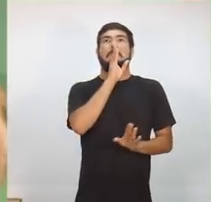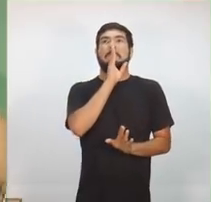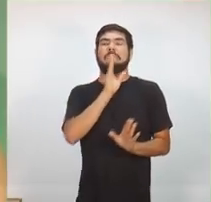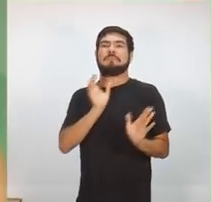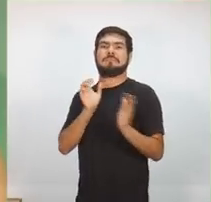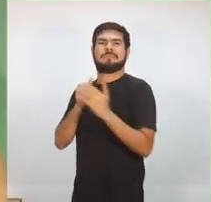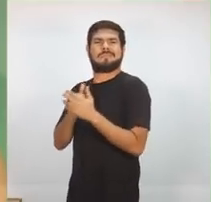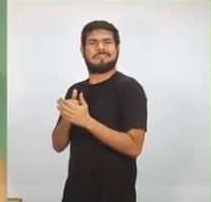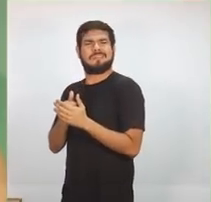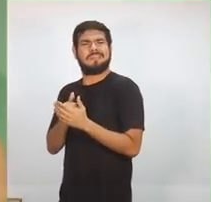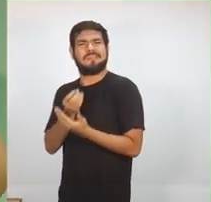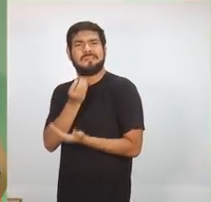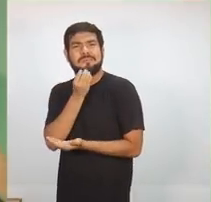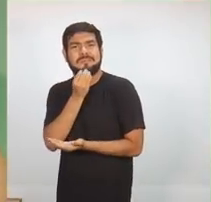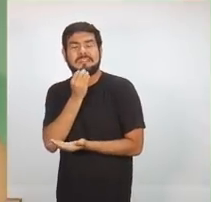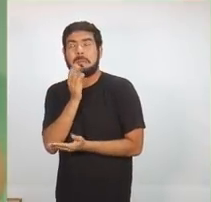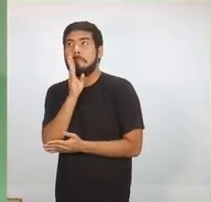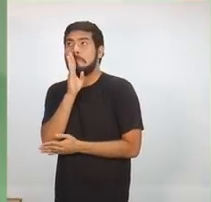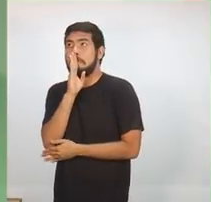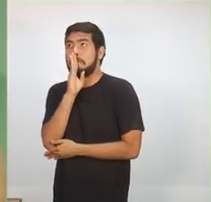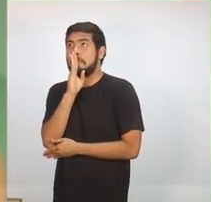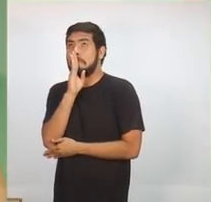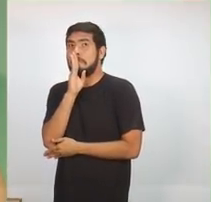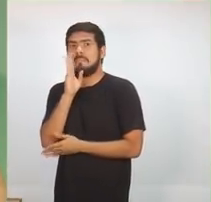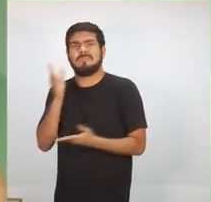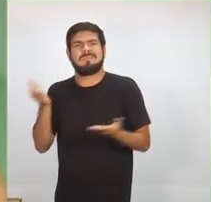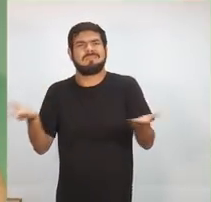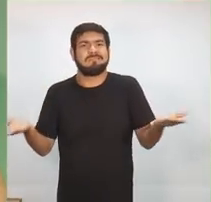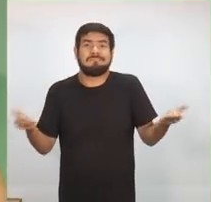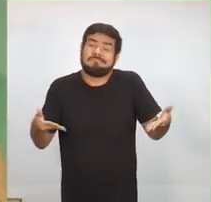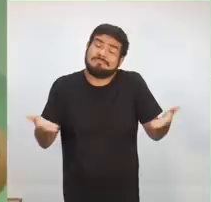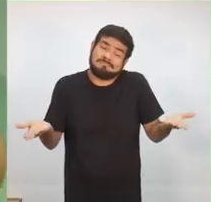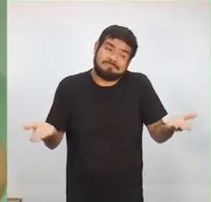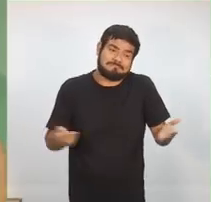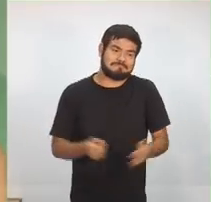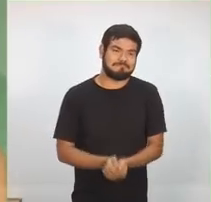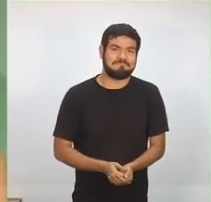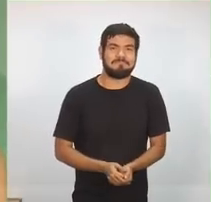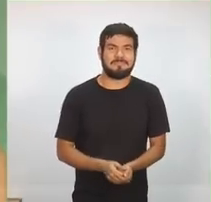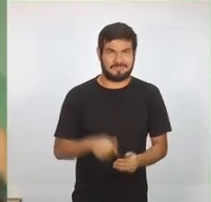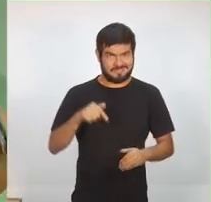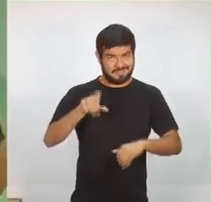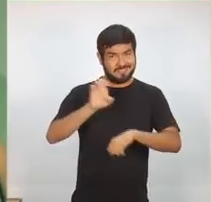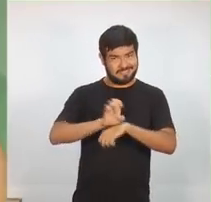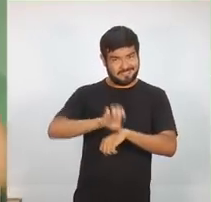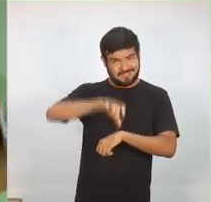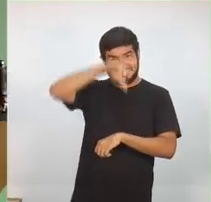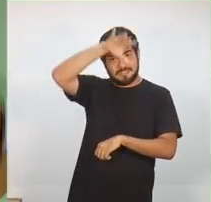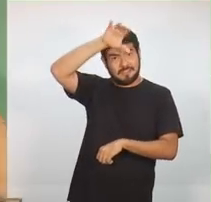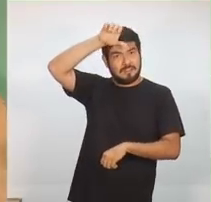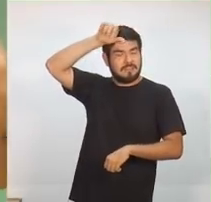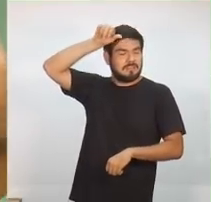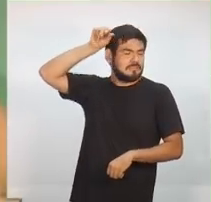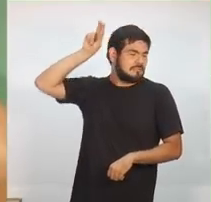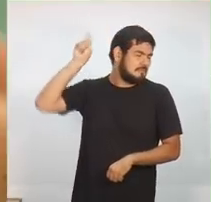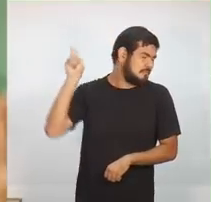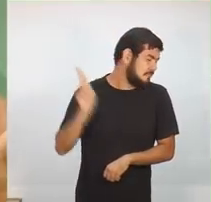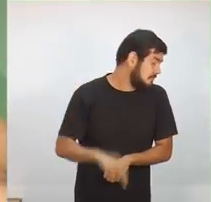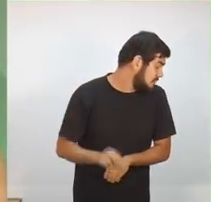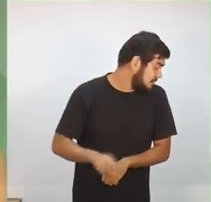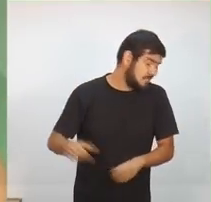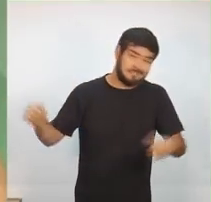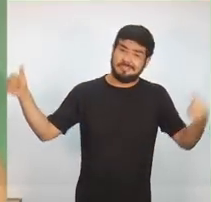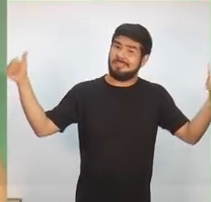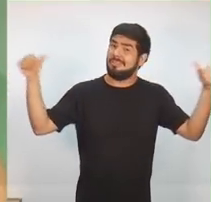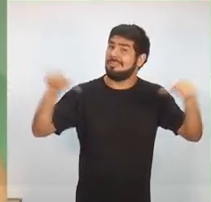oportunidade como essa, silenciar diante dos fatos. O Estado do Amazonas nunca esteve tão ruim